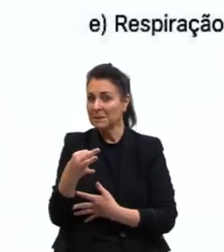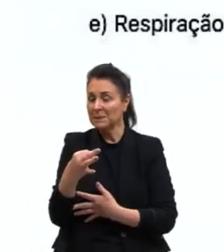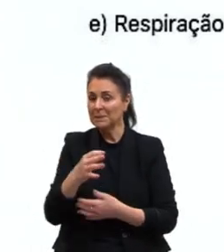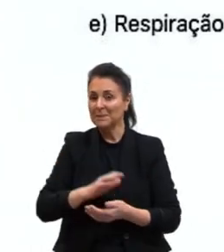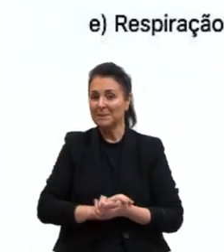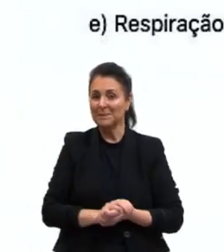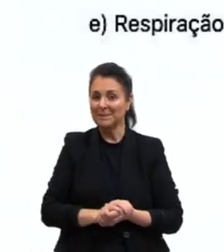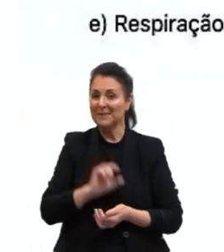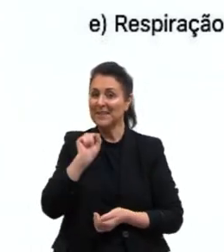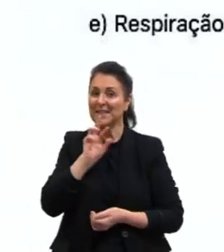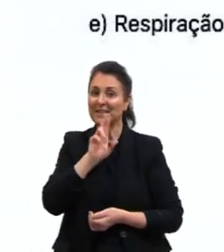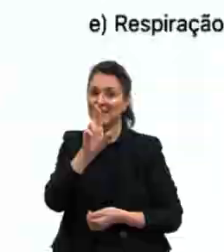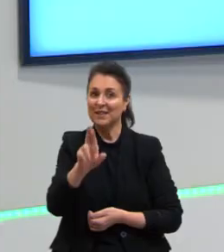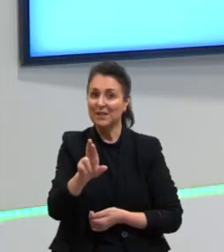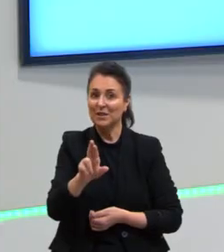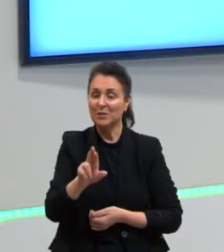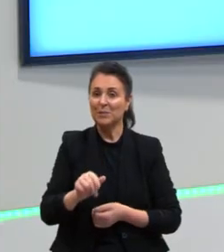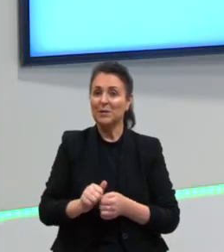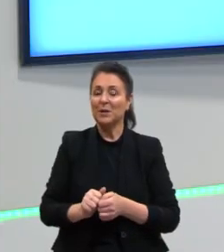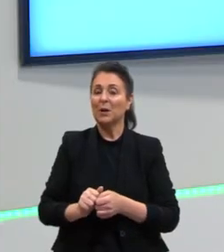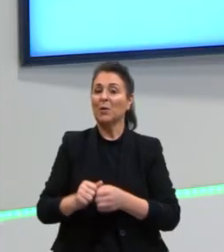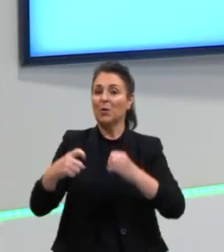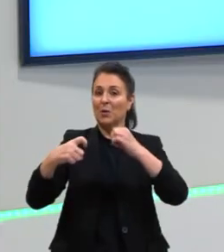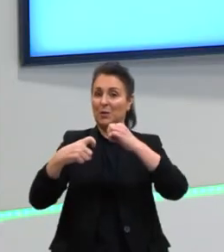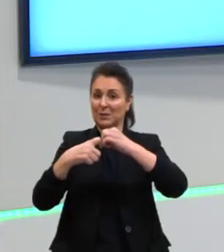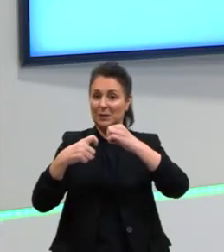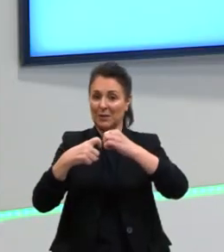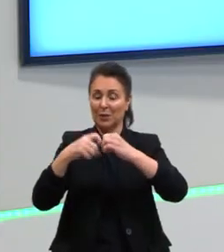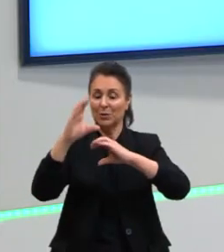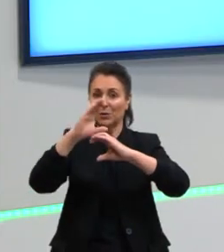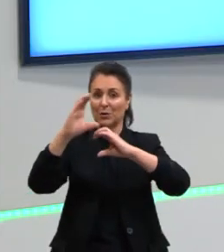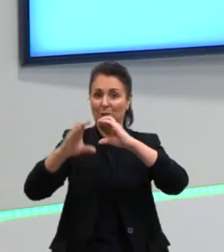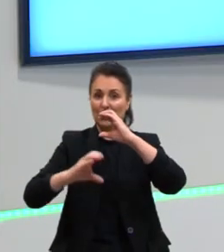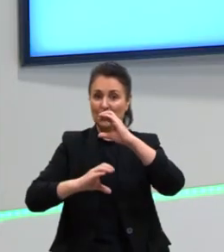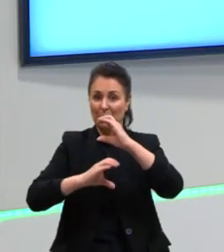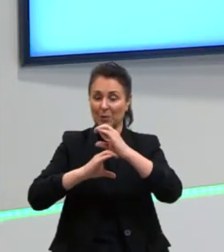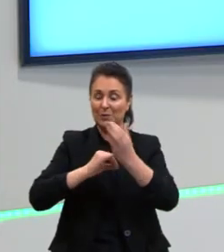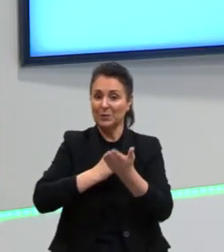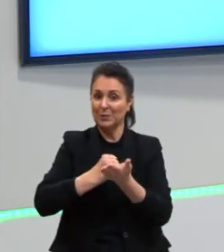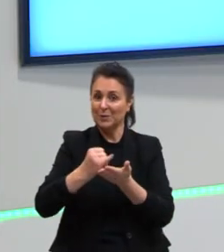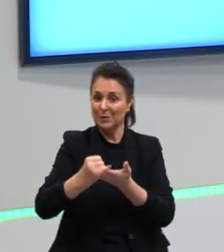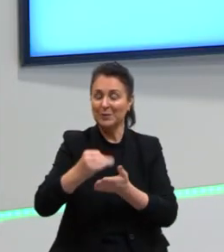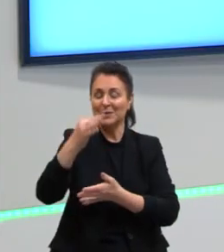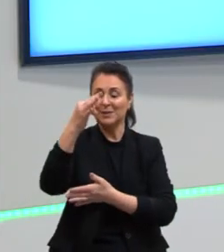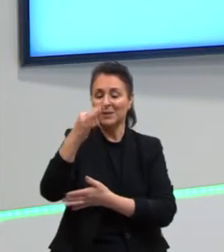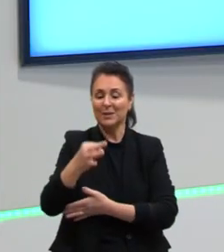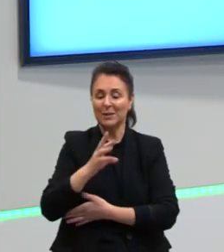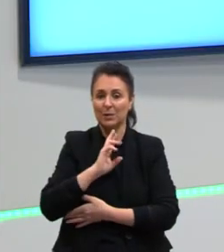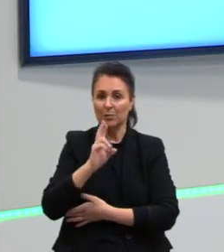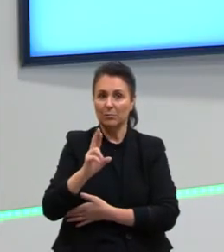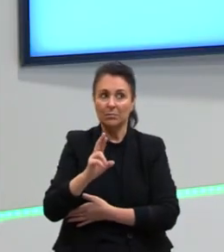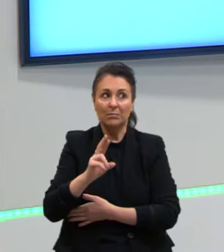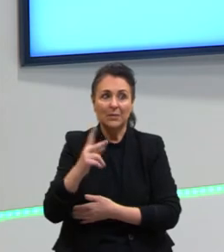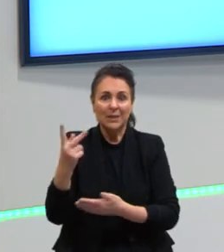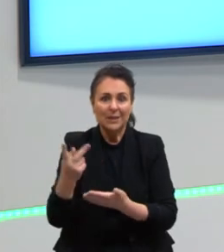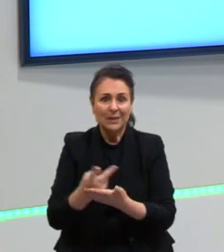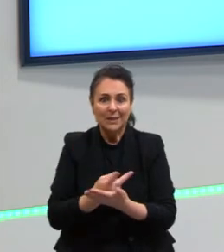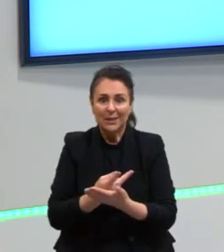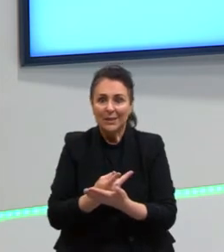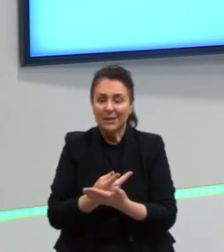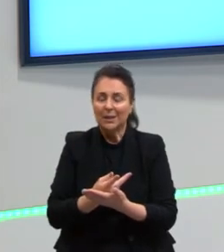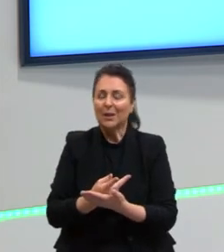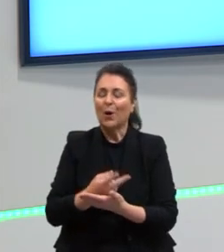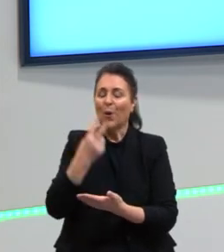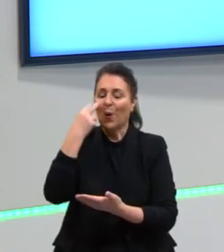Quem respondeu a oxidação de compostos orgânicos, parabéns, vocês entenderam direitinho. Ai, senhor, eu errei. Volta a aula lá do